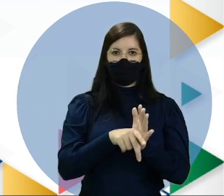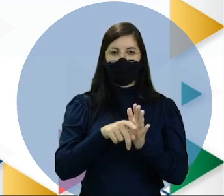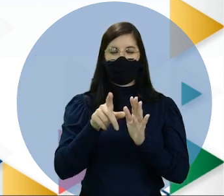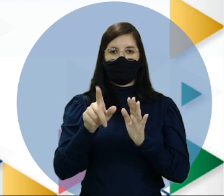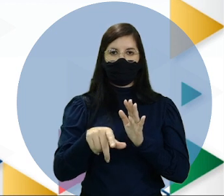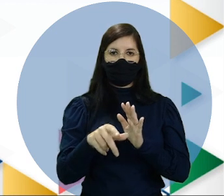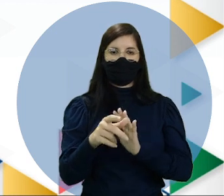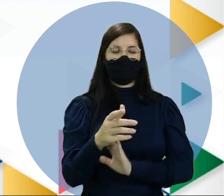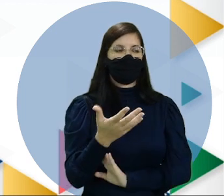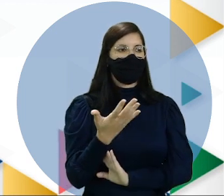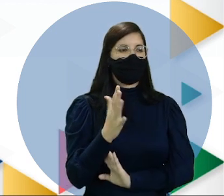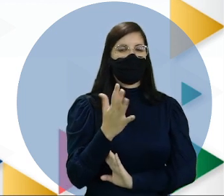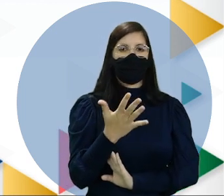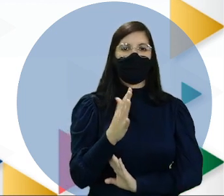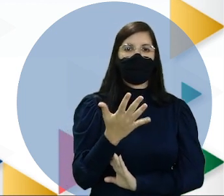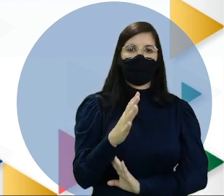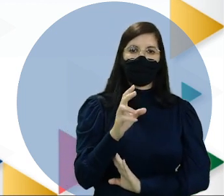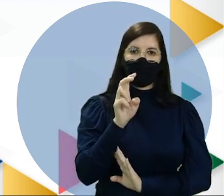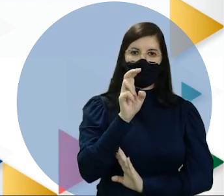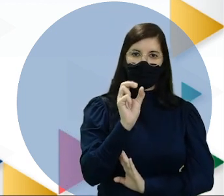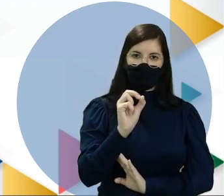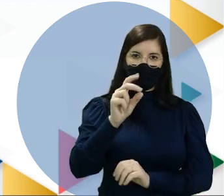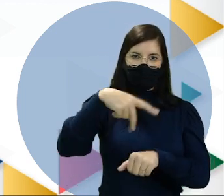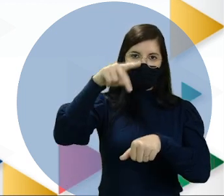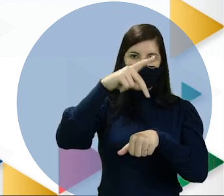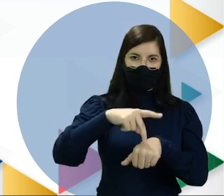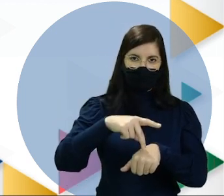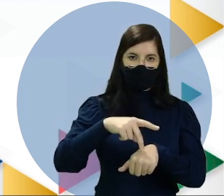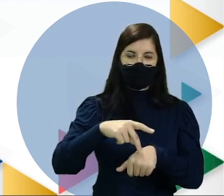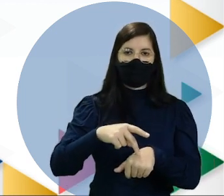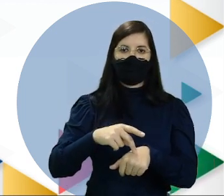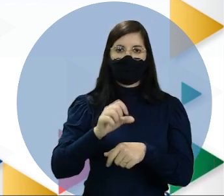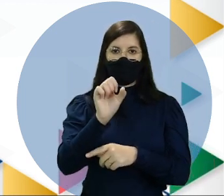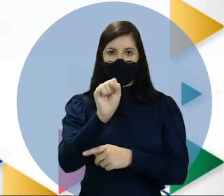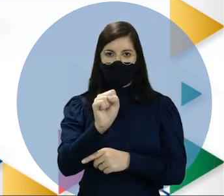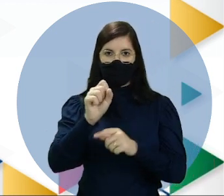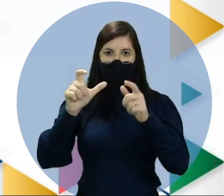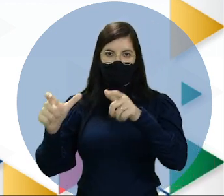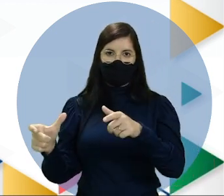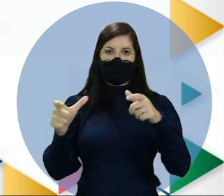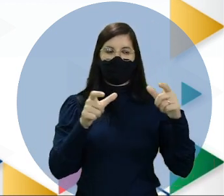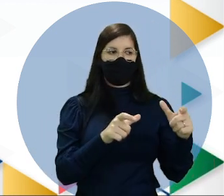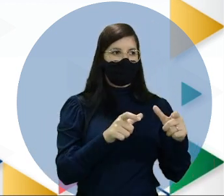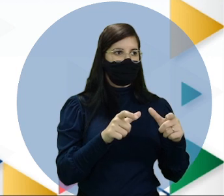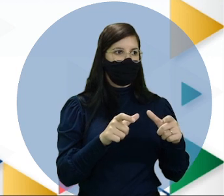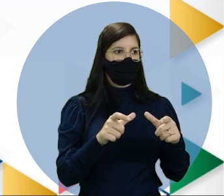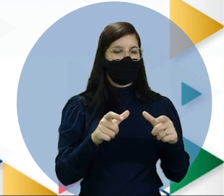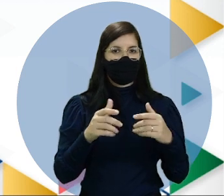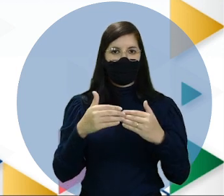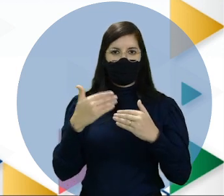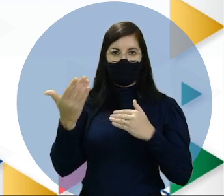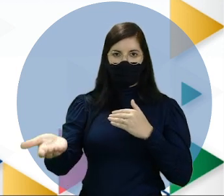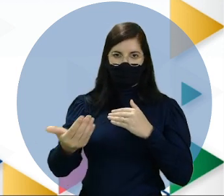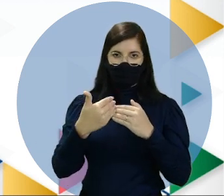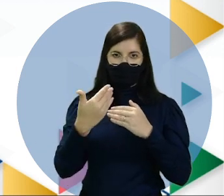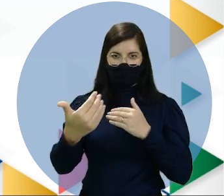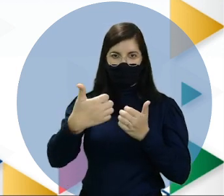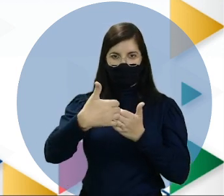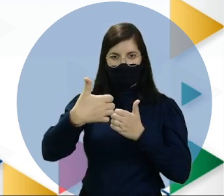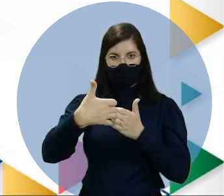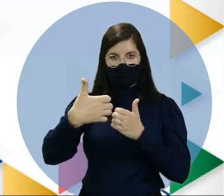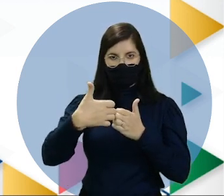na realidade, por 50 países e 8 territórios. Suas fronteiras, elas foram